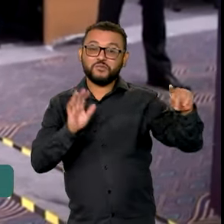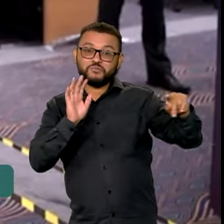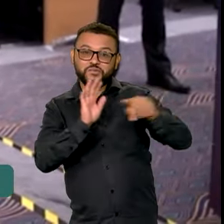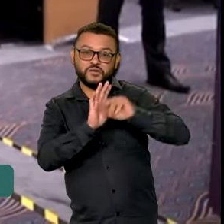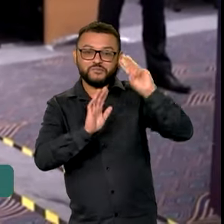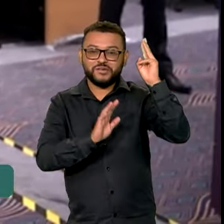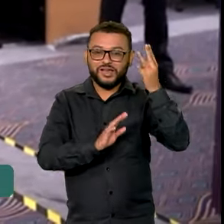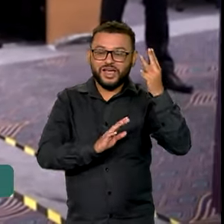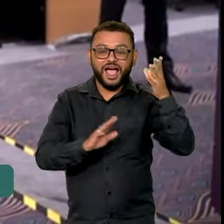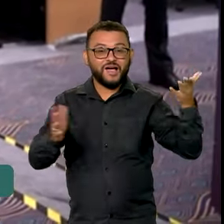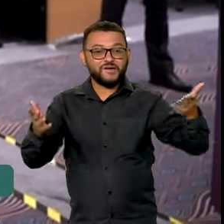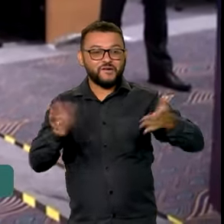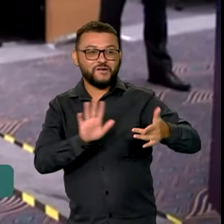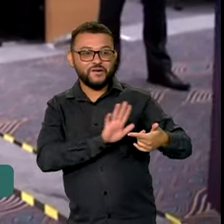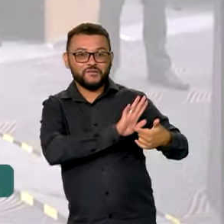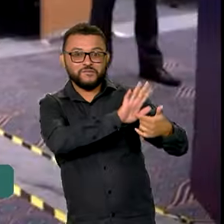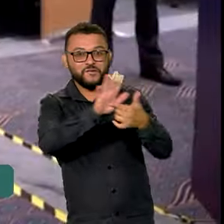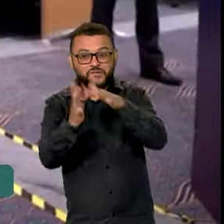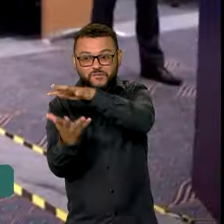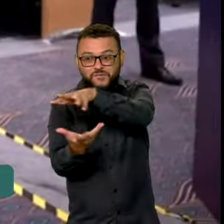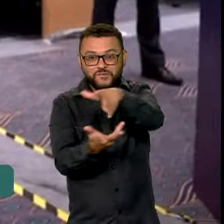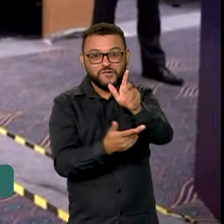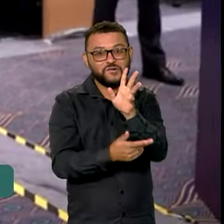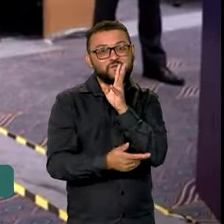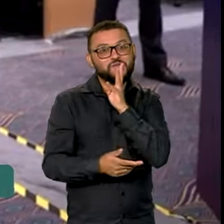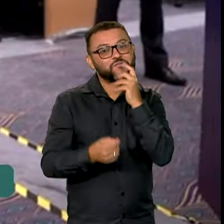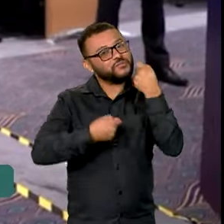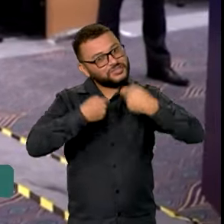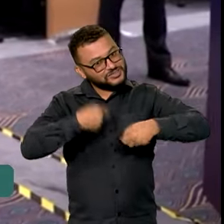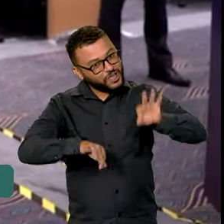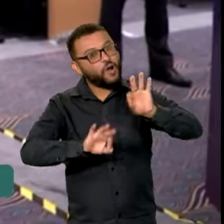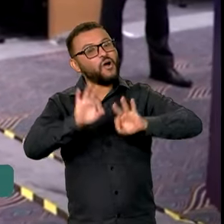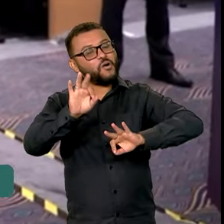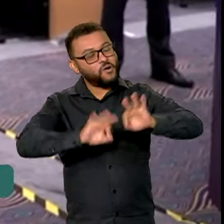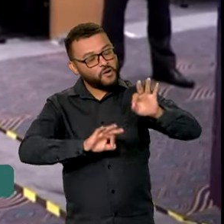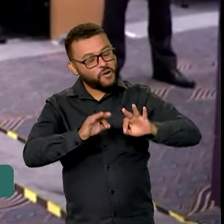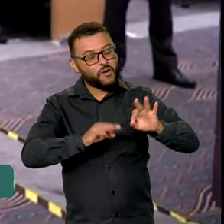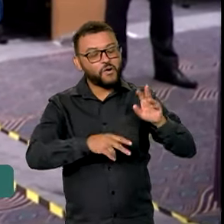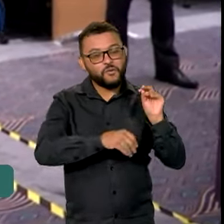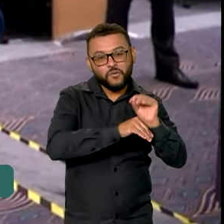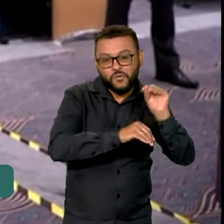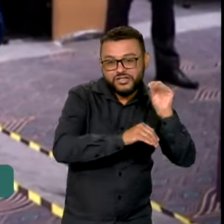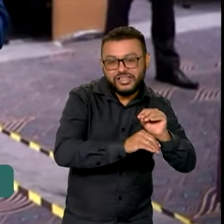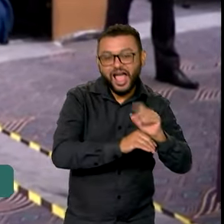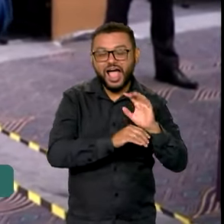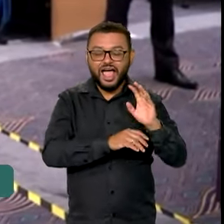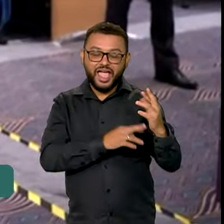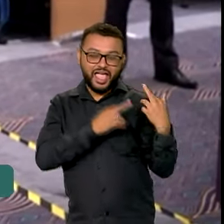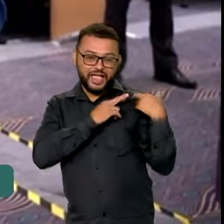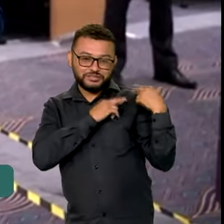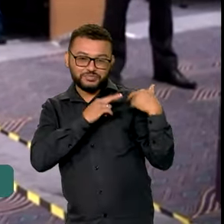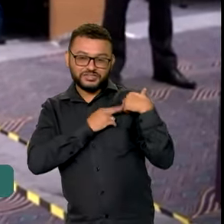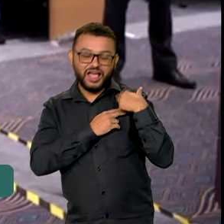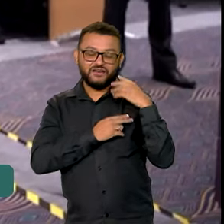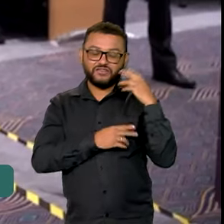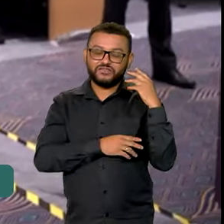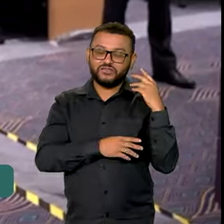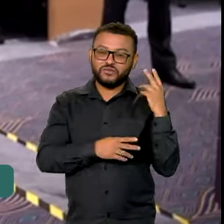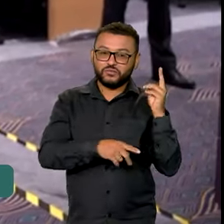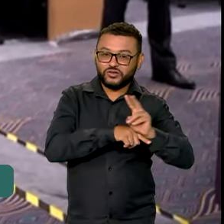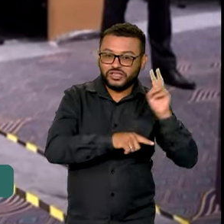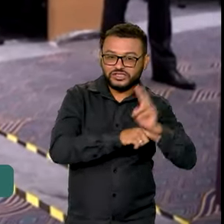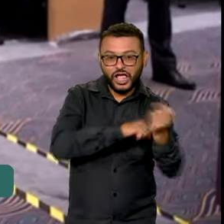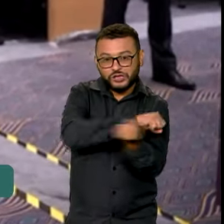Campos. Agora o Lençóis Maranhenses é do mundo, nós temos que cuidar ainda mais, com muita responsabilidade, preservando o meio ambiente, com